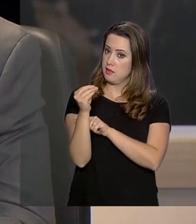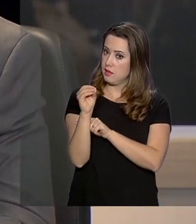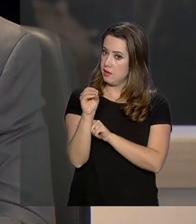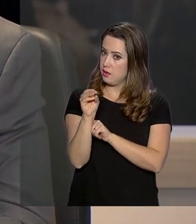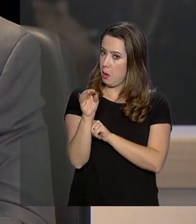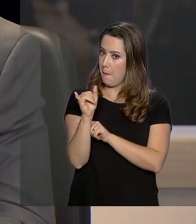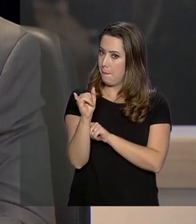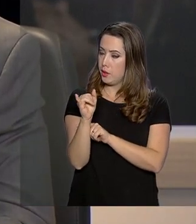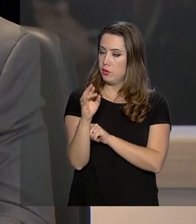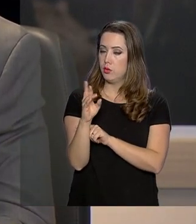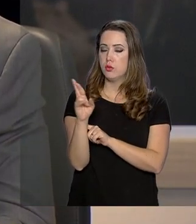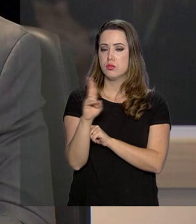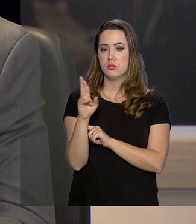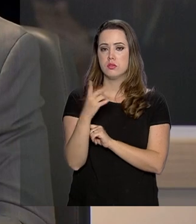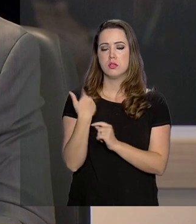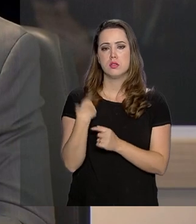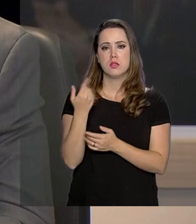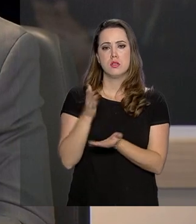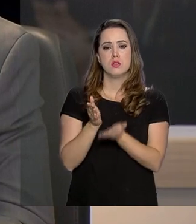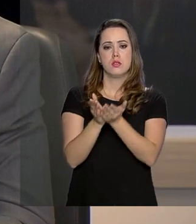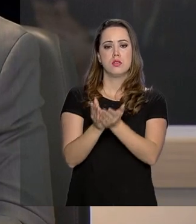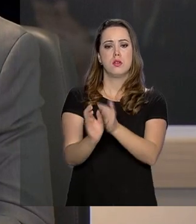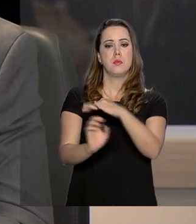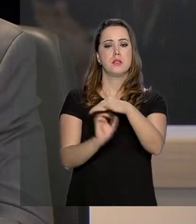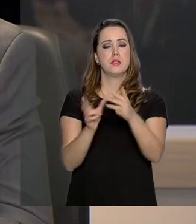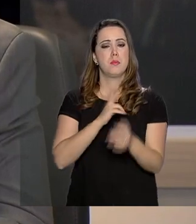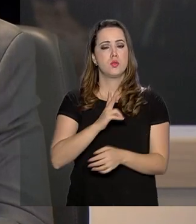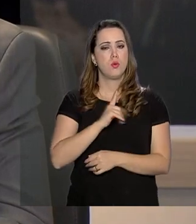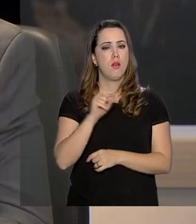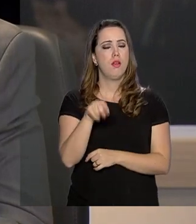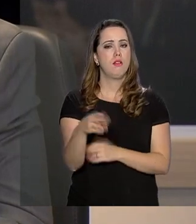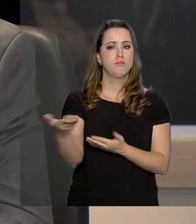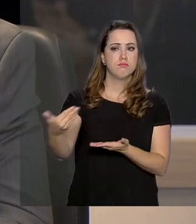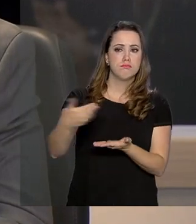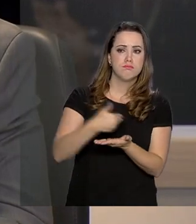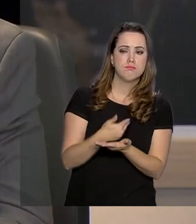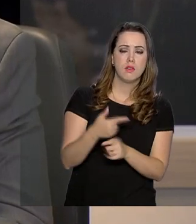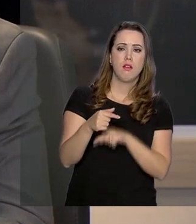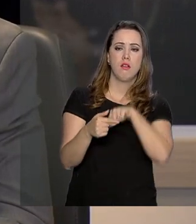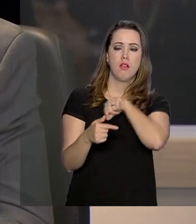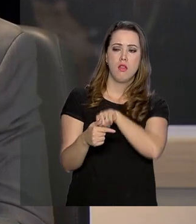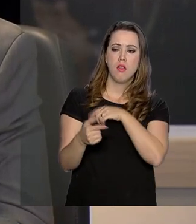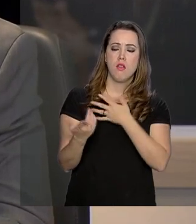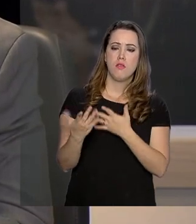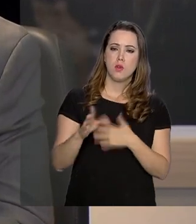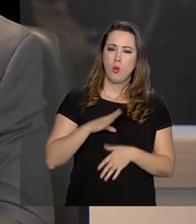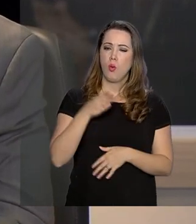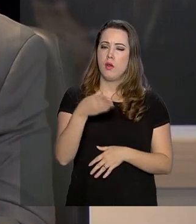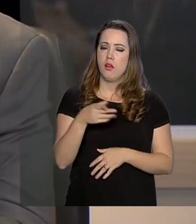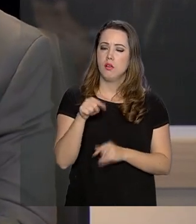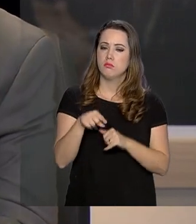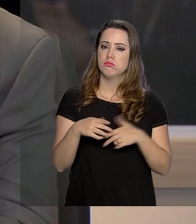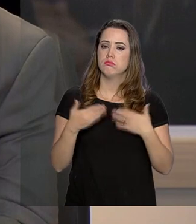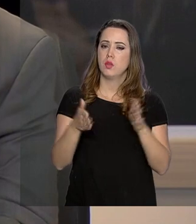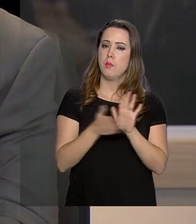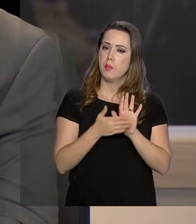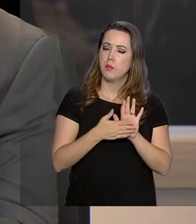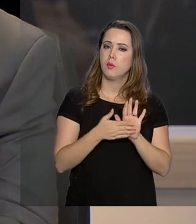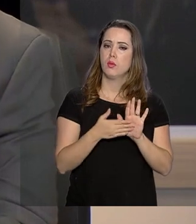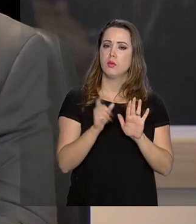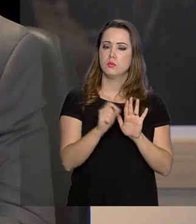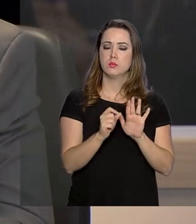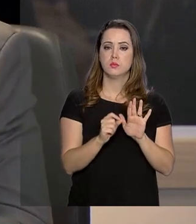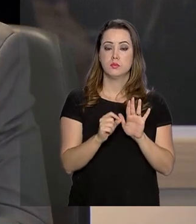terminal com uma visão e vem a iniciativa privada com toda a sua ousadia e propõe algo